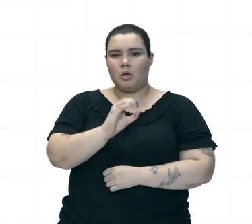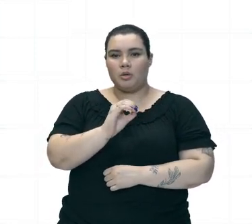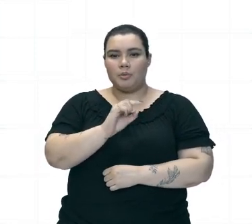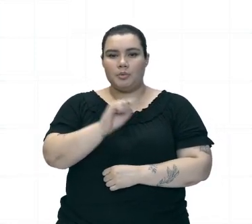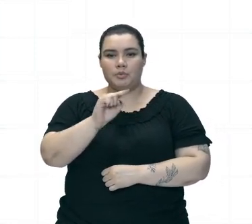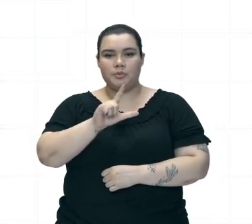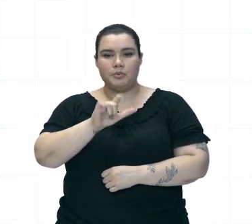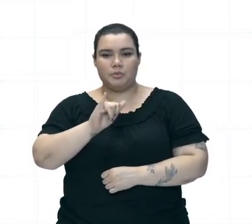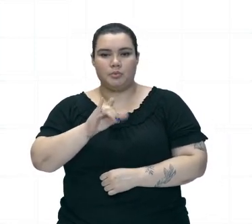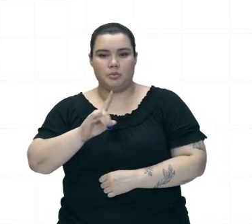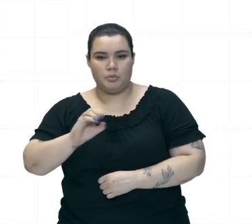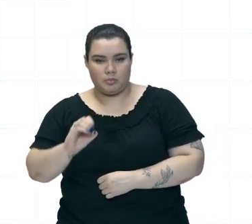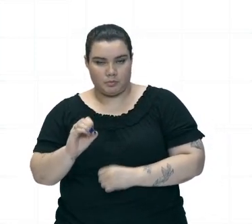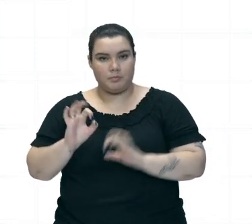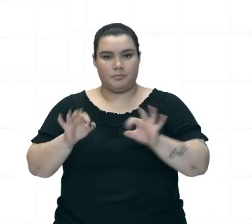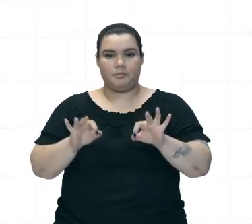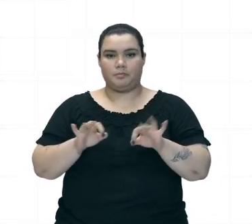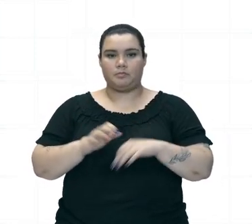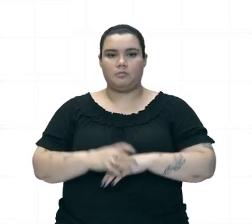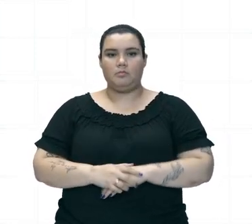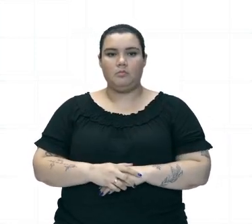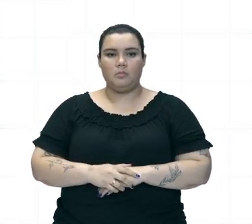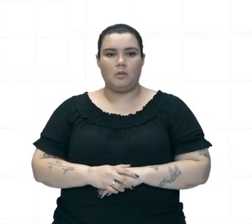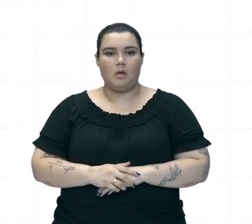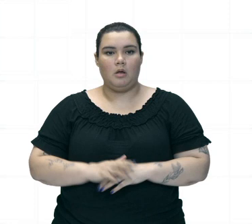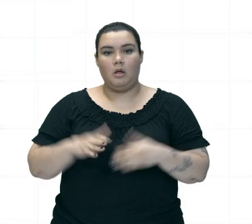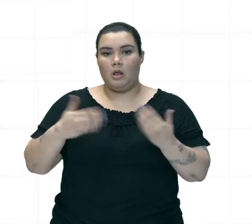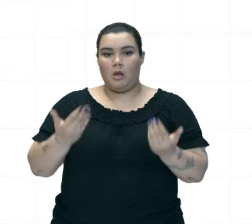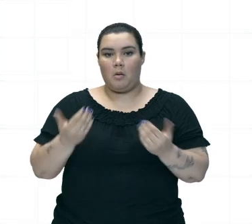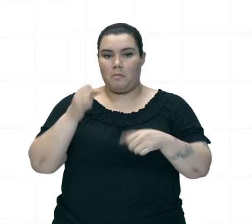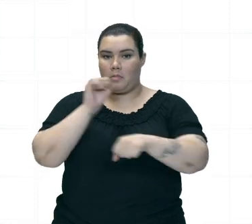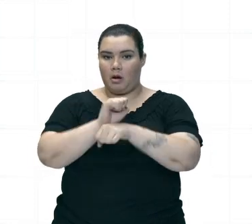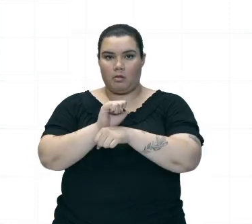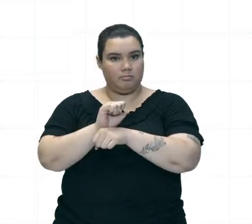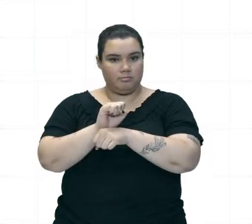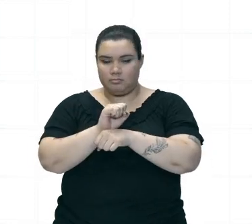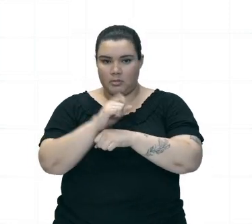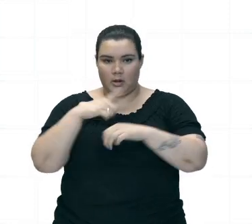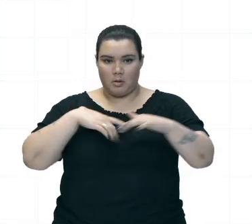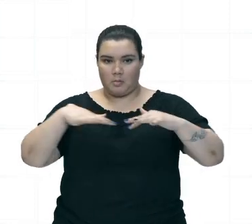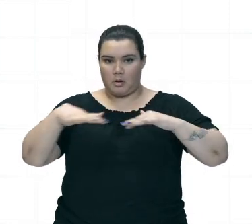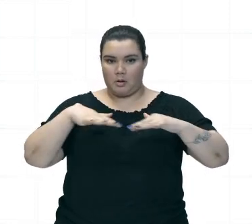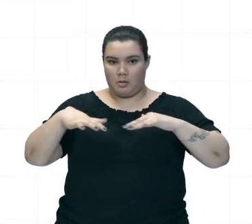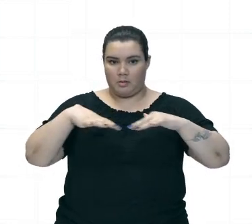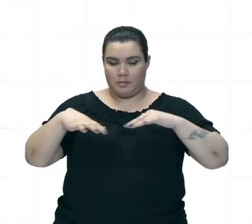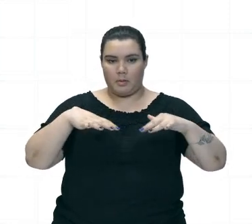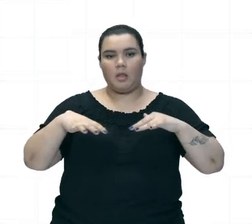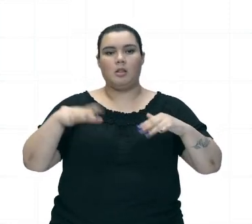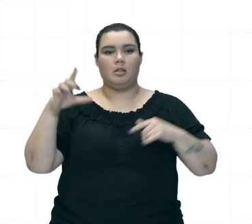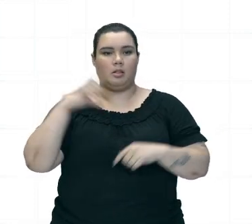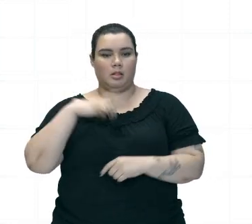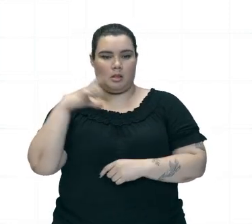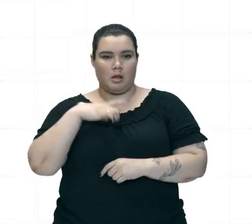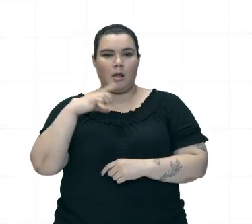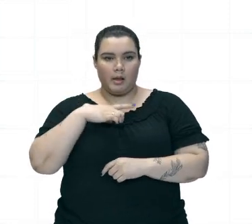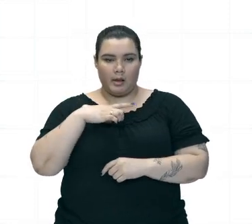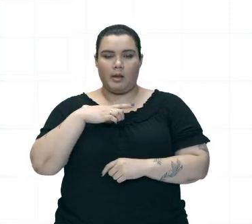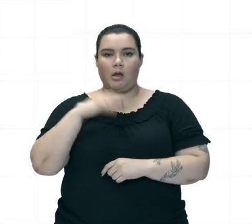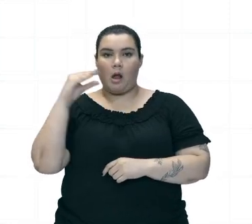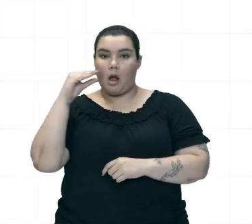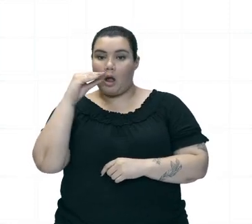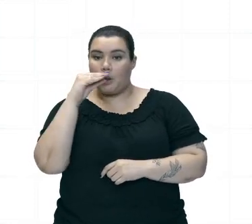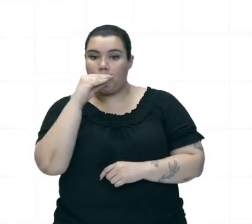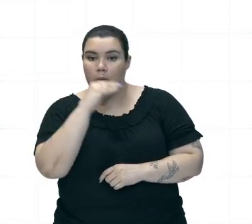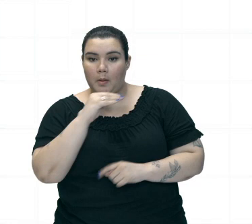Que eles Por não Estarem parados Eles estão Ali em movimento Eles tem Um calor Mas existe A